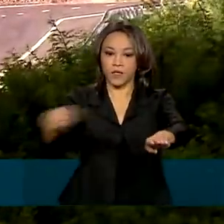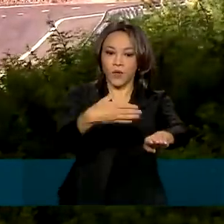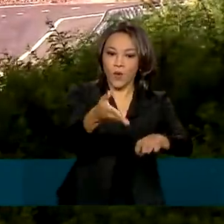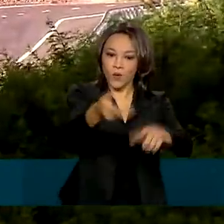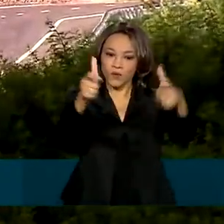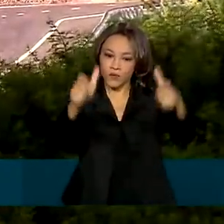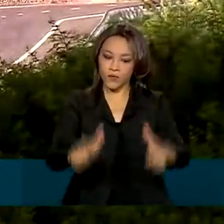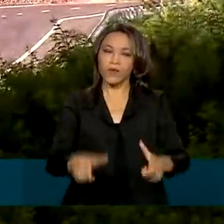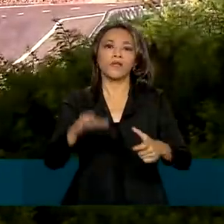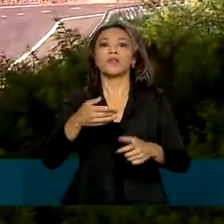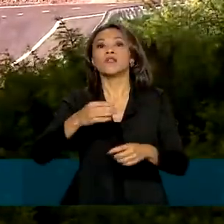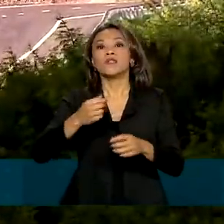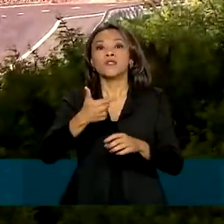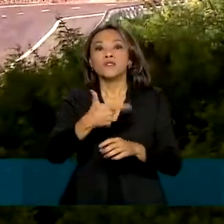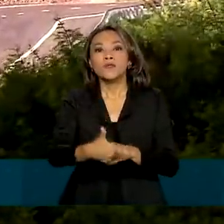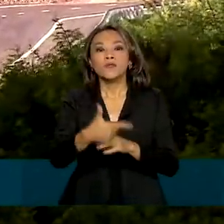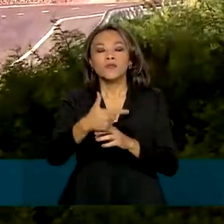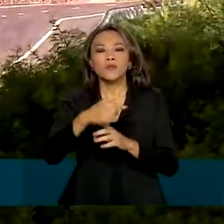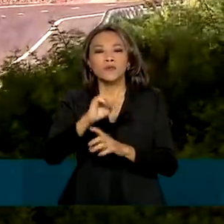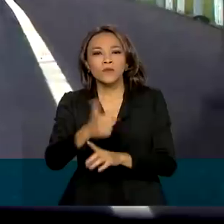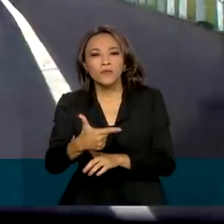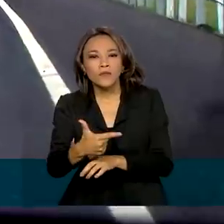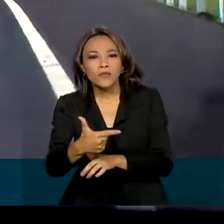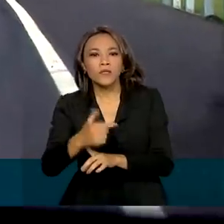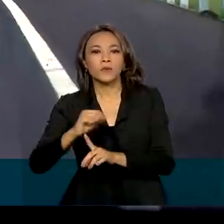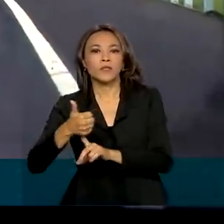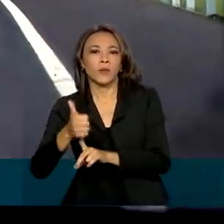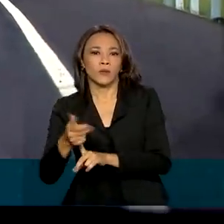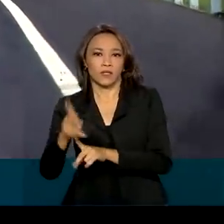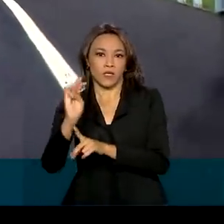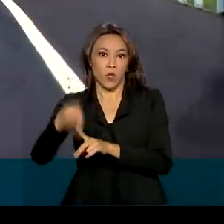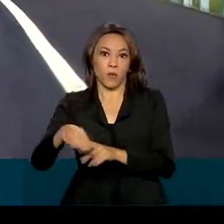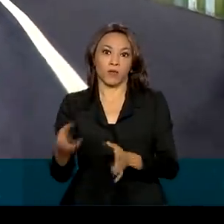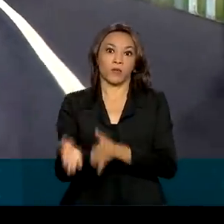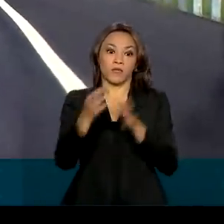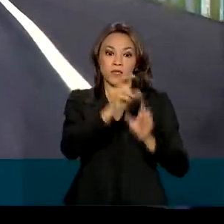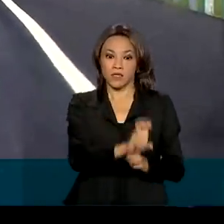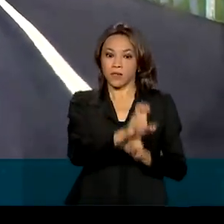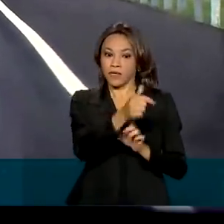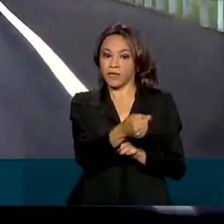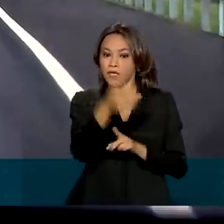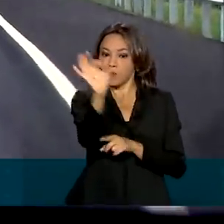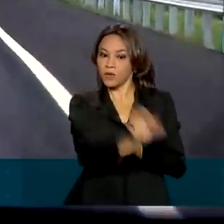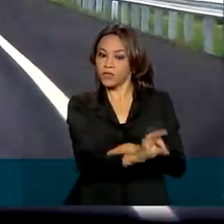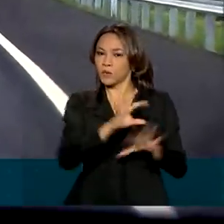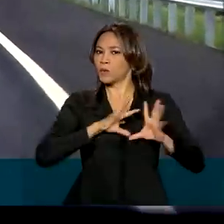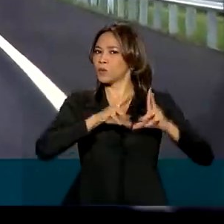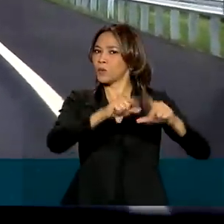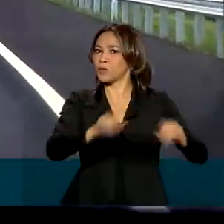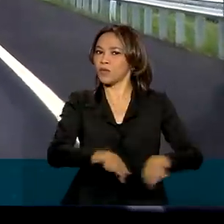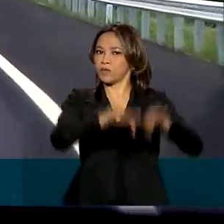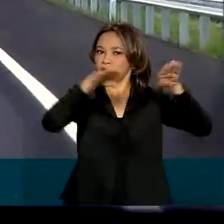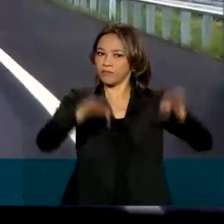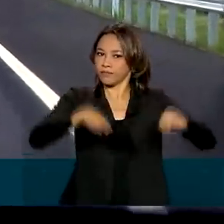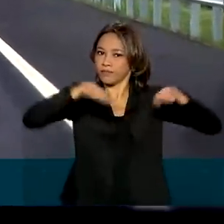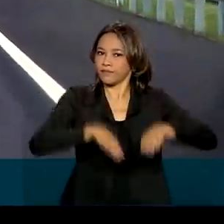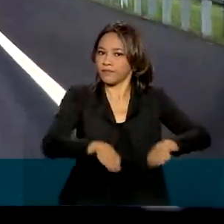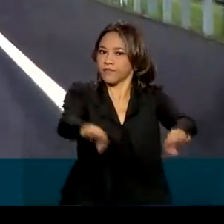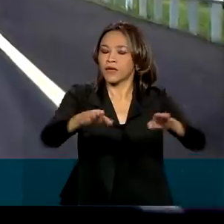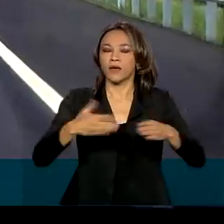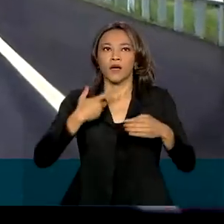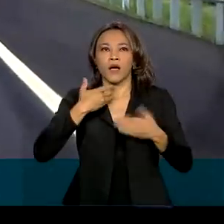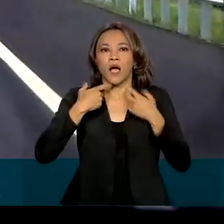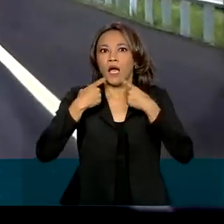211 quilômetros de pistas novas, 57% do total a ser duplicado. Uma reivindicação